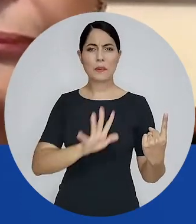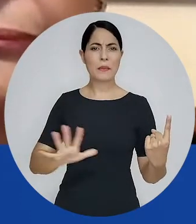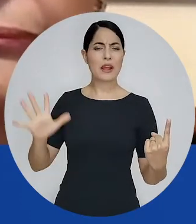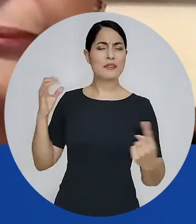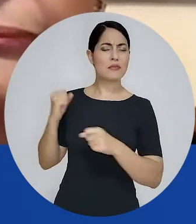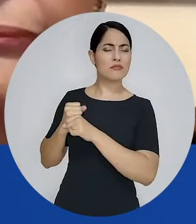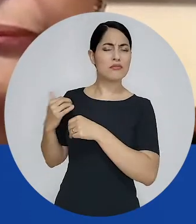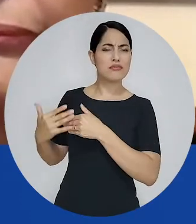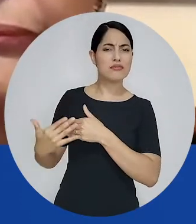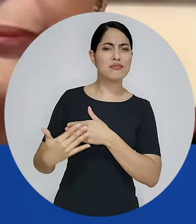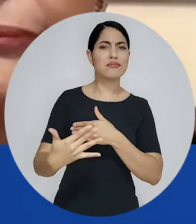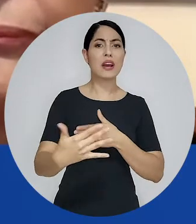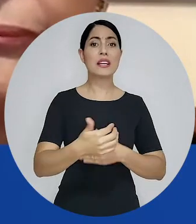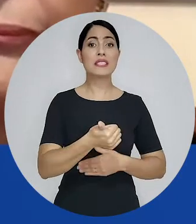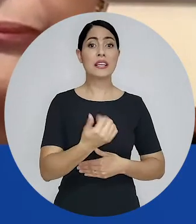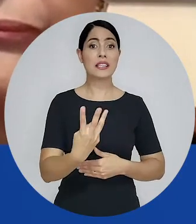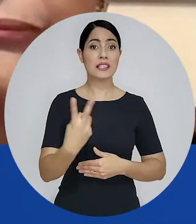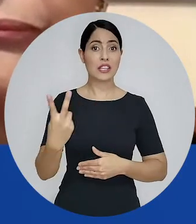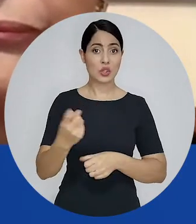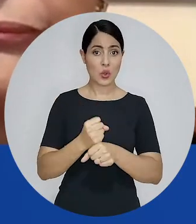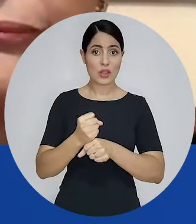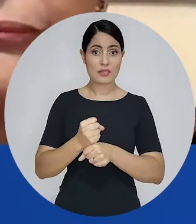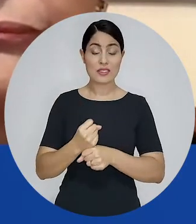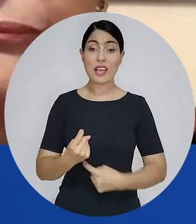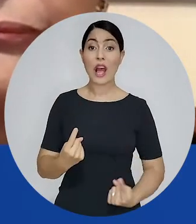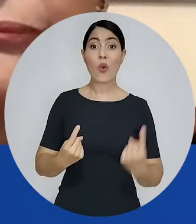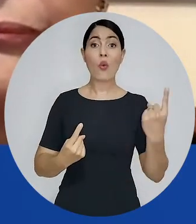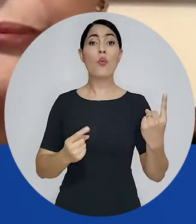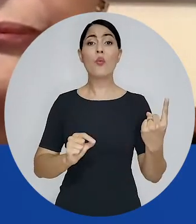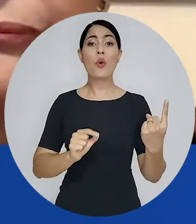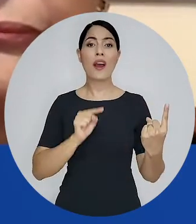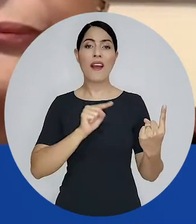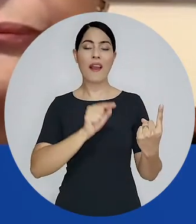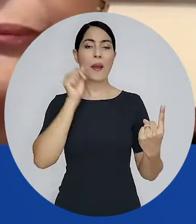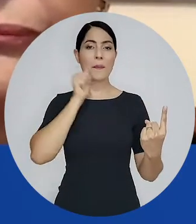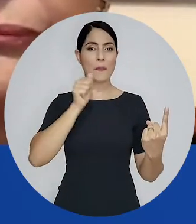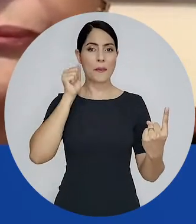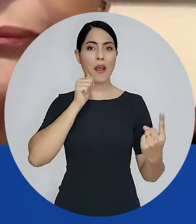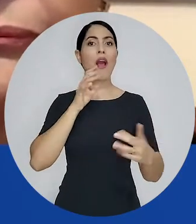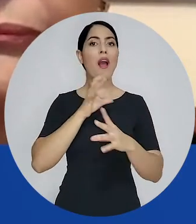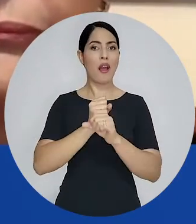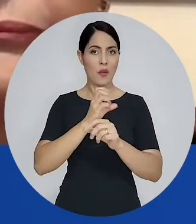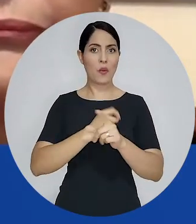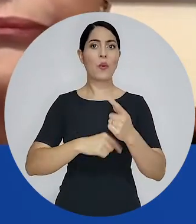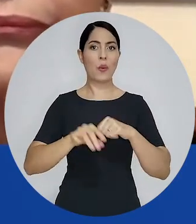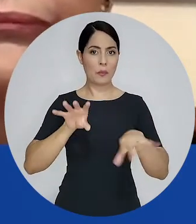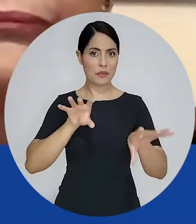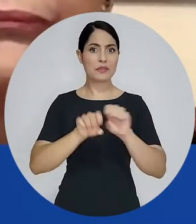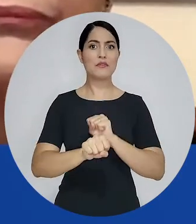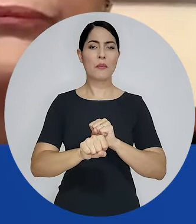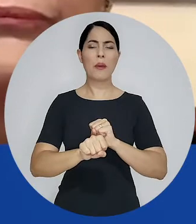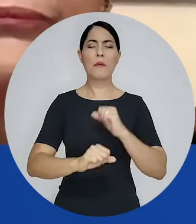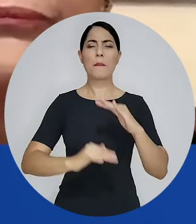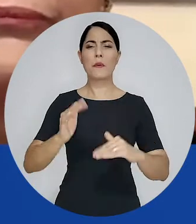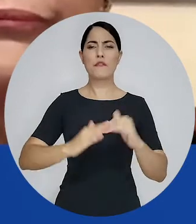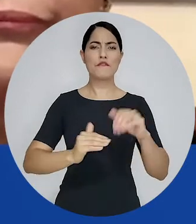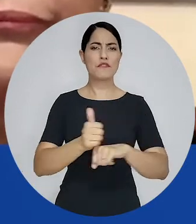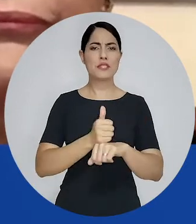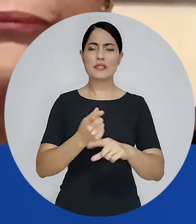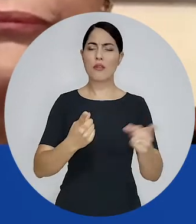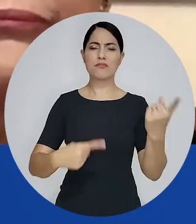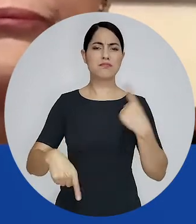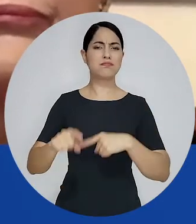nosso país em 132 anos de república. uma economista que teve uma carreira de